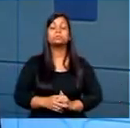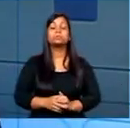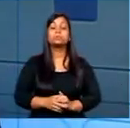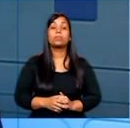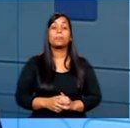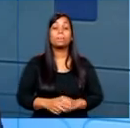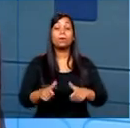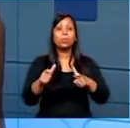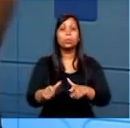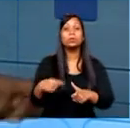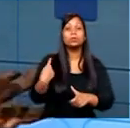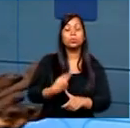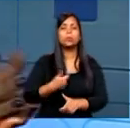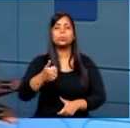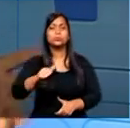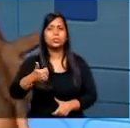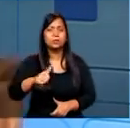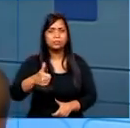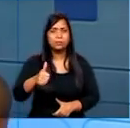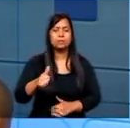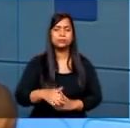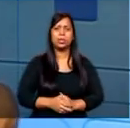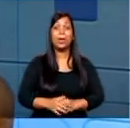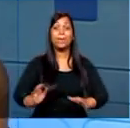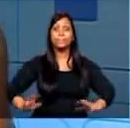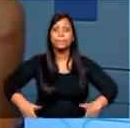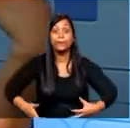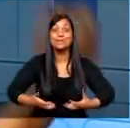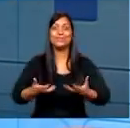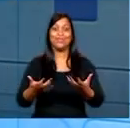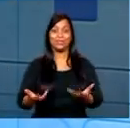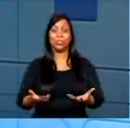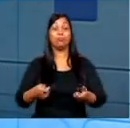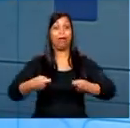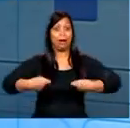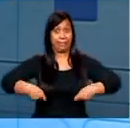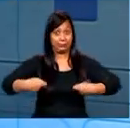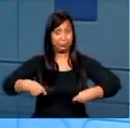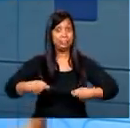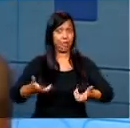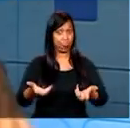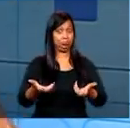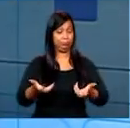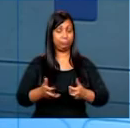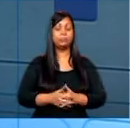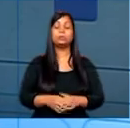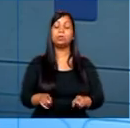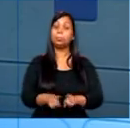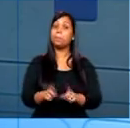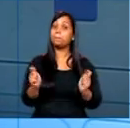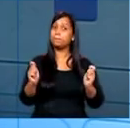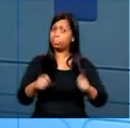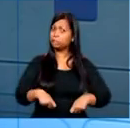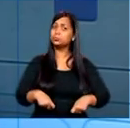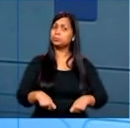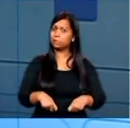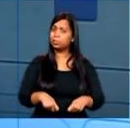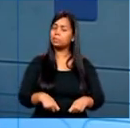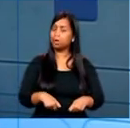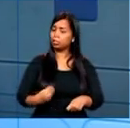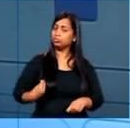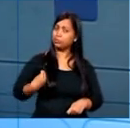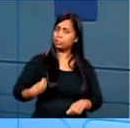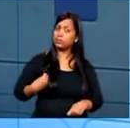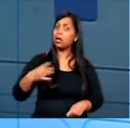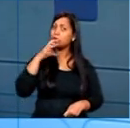Onde a gente avaliasse minimamente a motivação, a necessidade daquele aluno e a possibilidade, a viabilidade dele estar